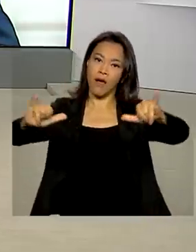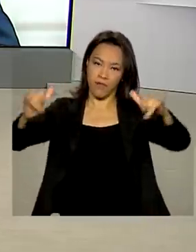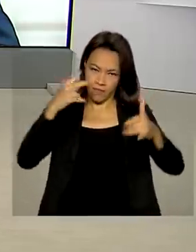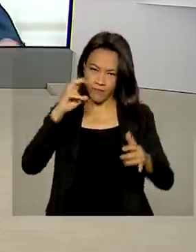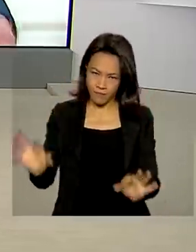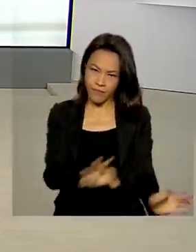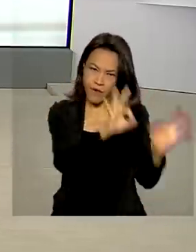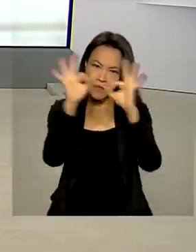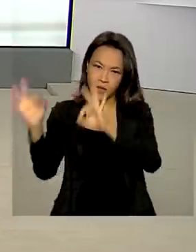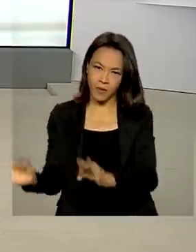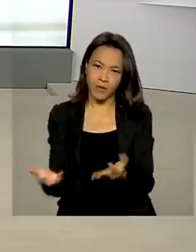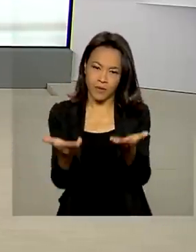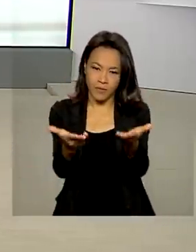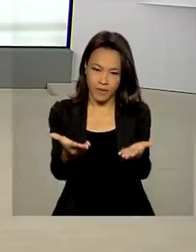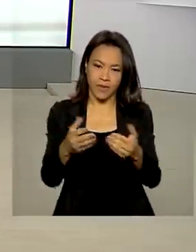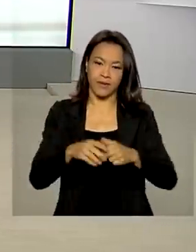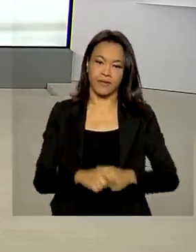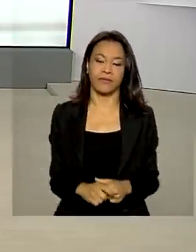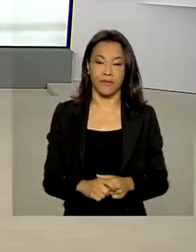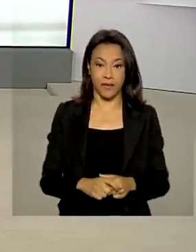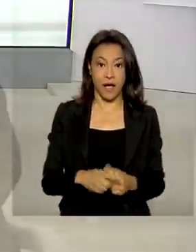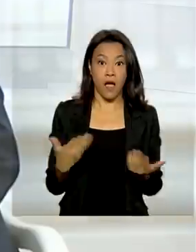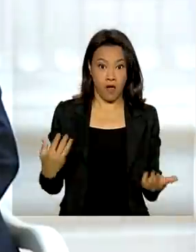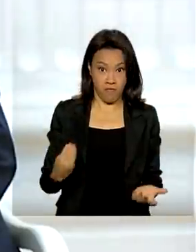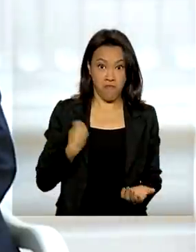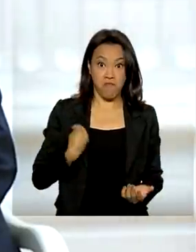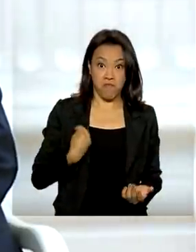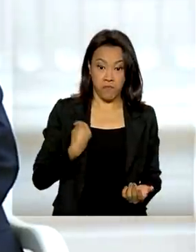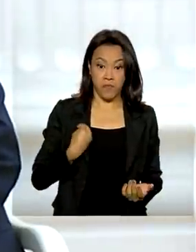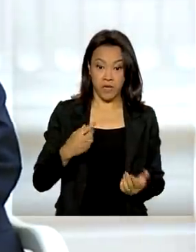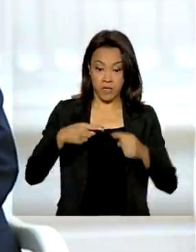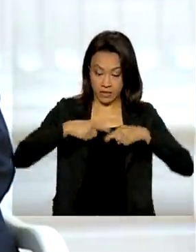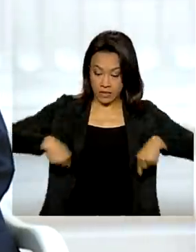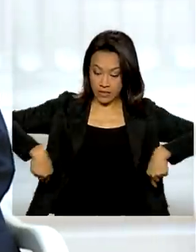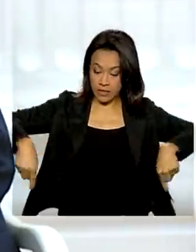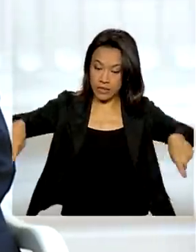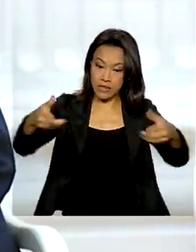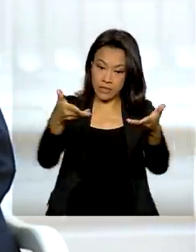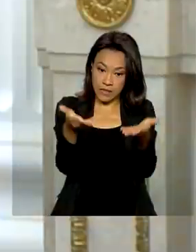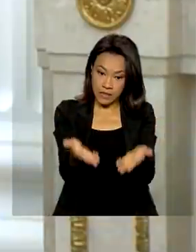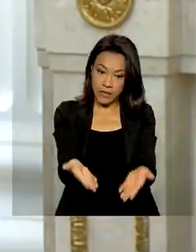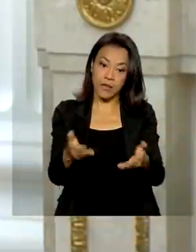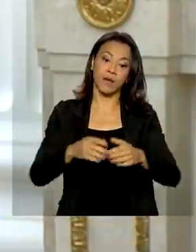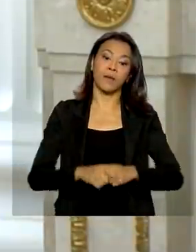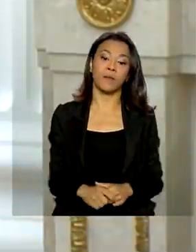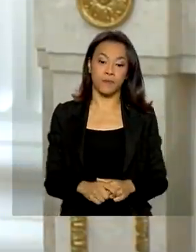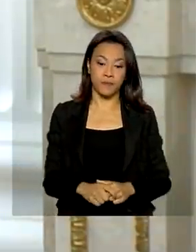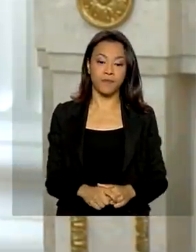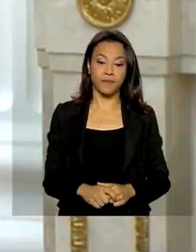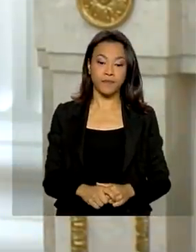acompanhar então imagens ao vivo aí, direto do Salão Oficial do Palácio do Kremlin.